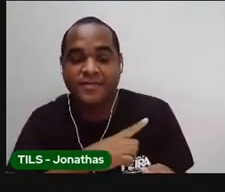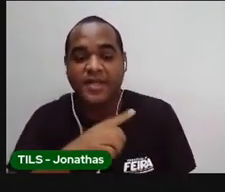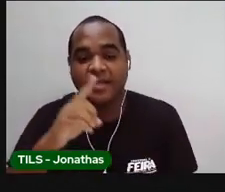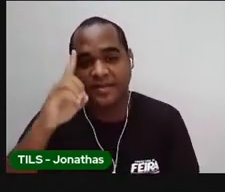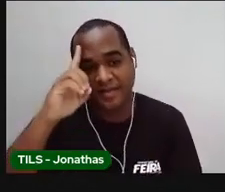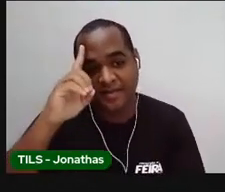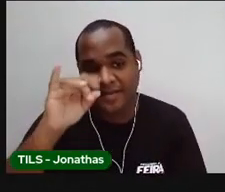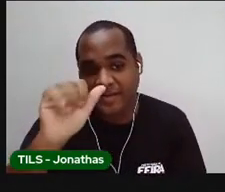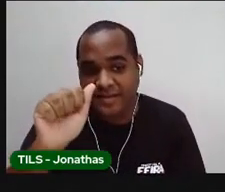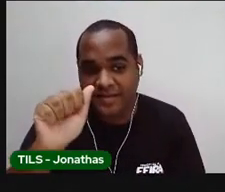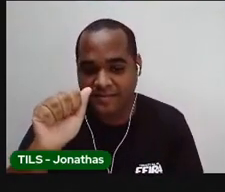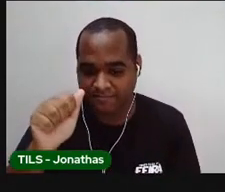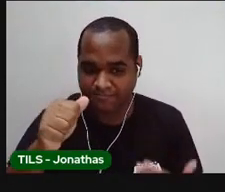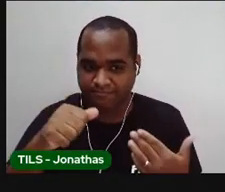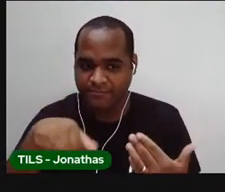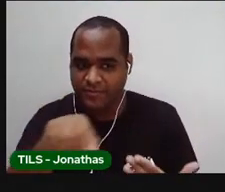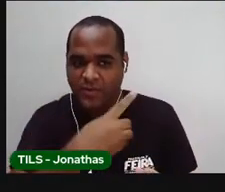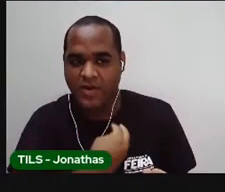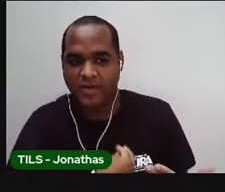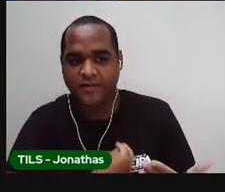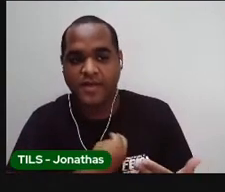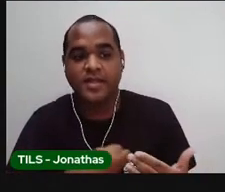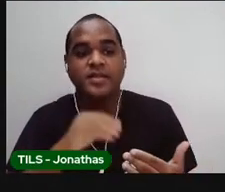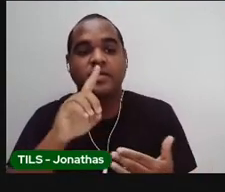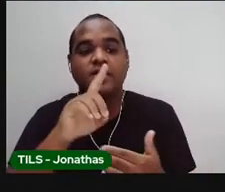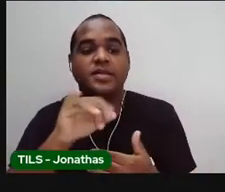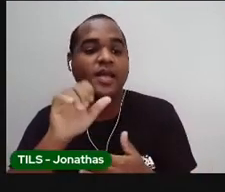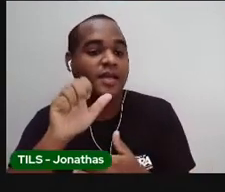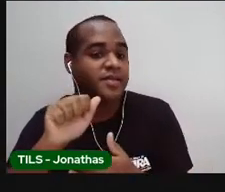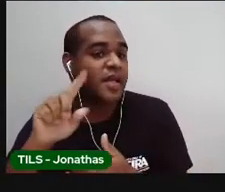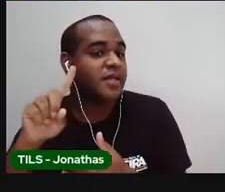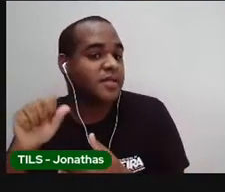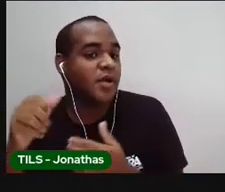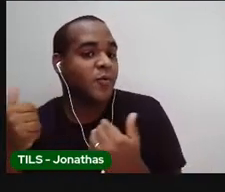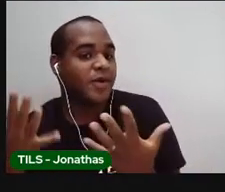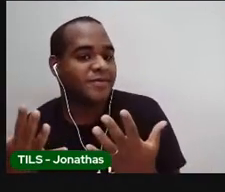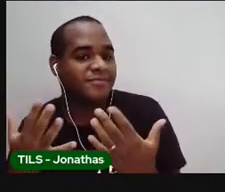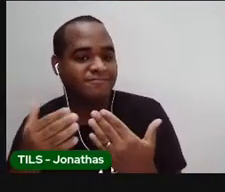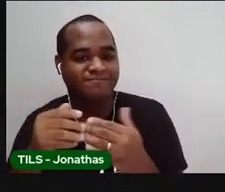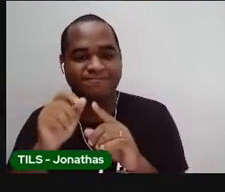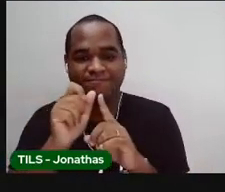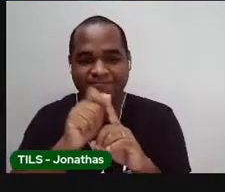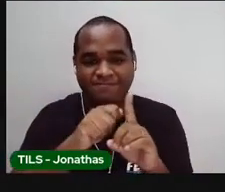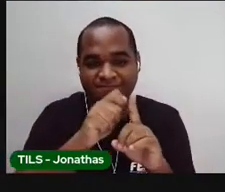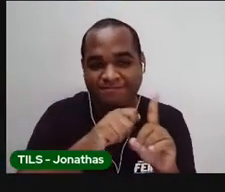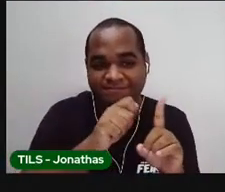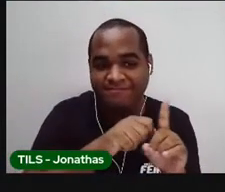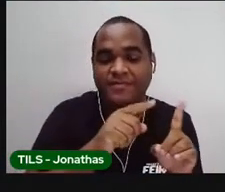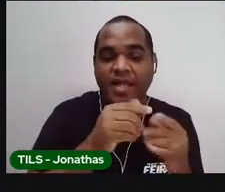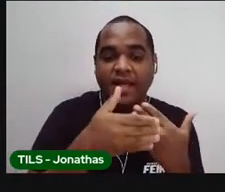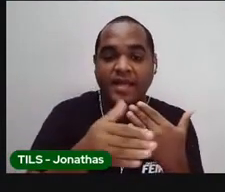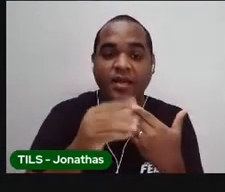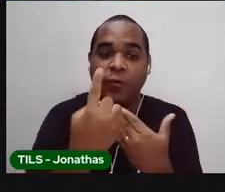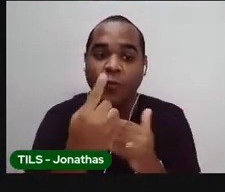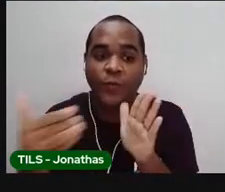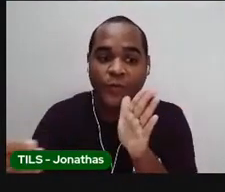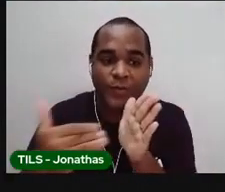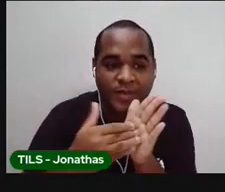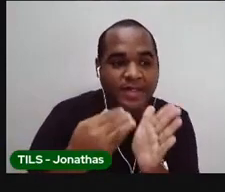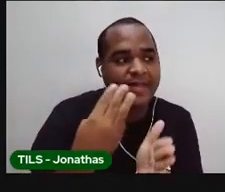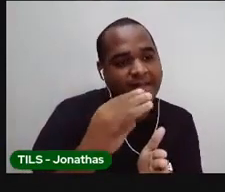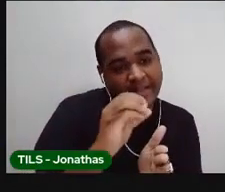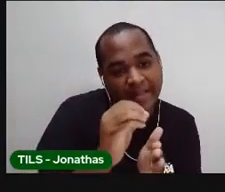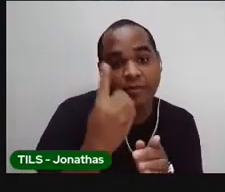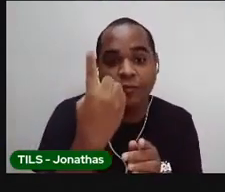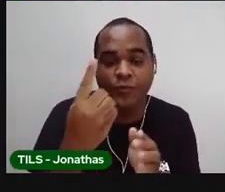que a gente chama de data. Esses dias correntes, ele vai de 1 a 30, de 1 a